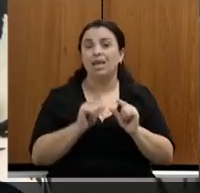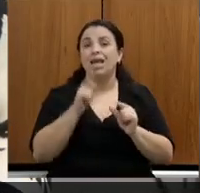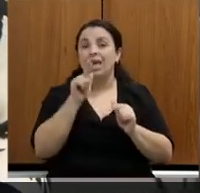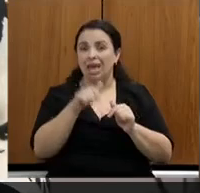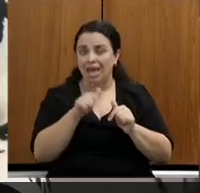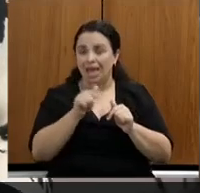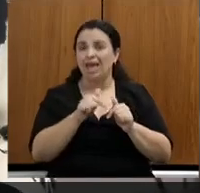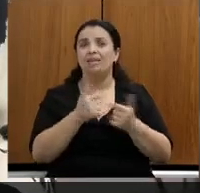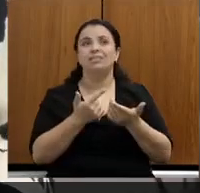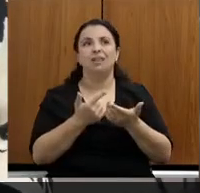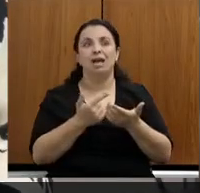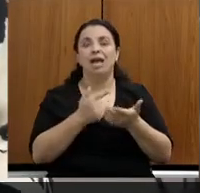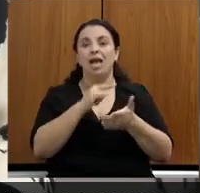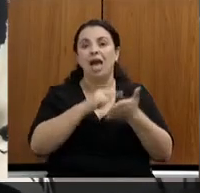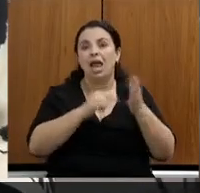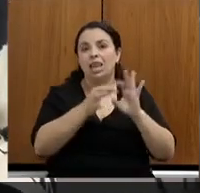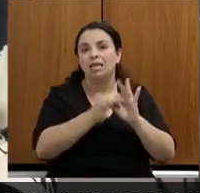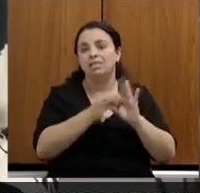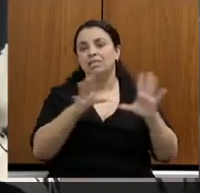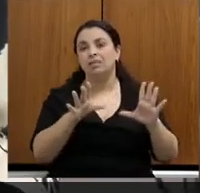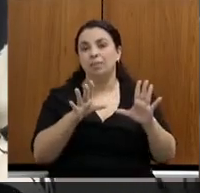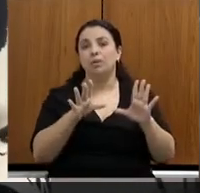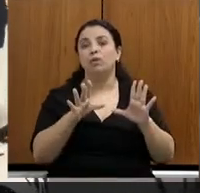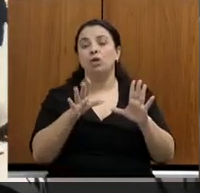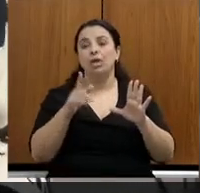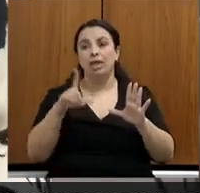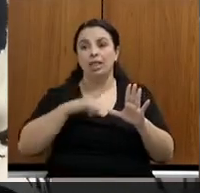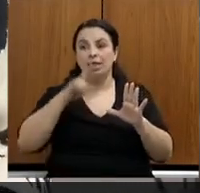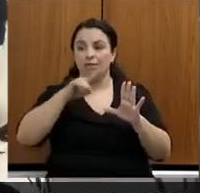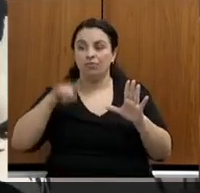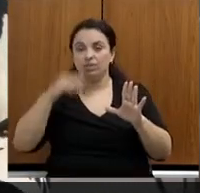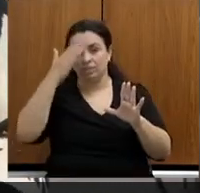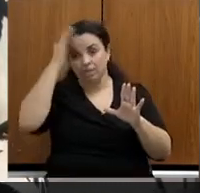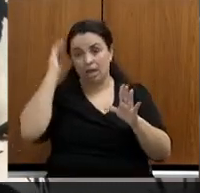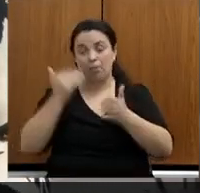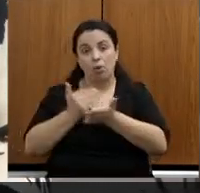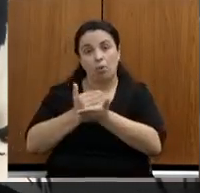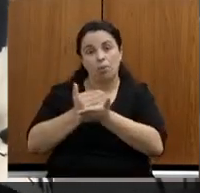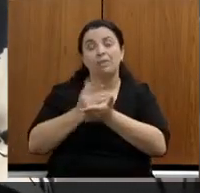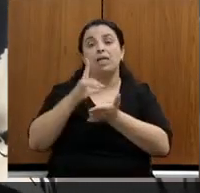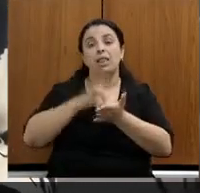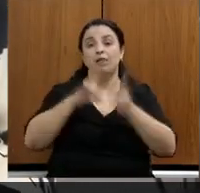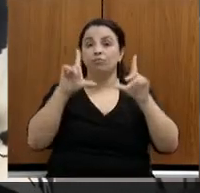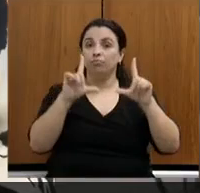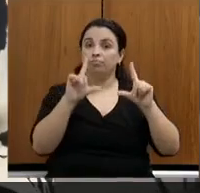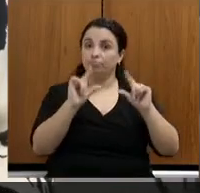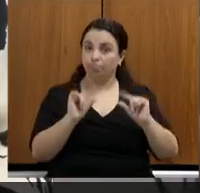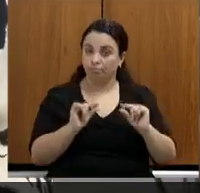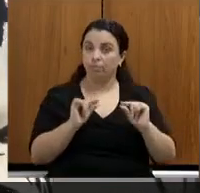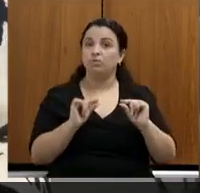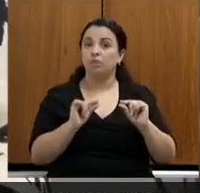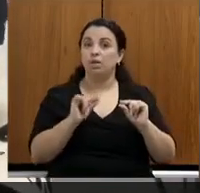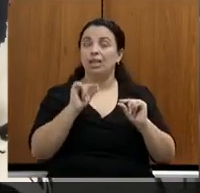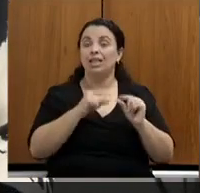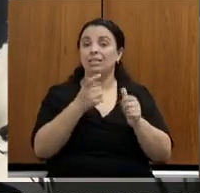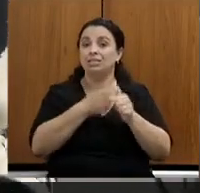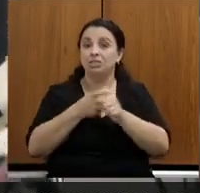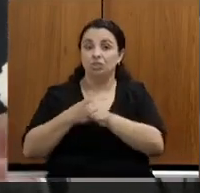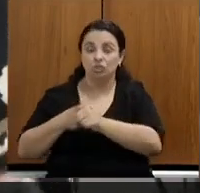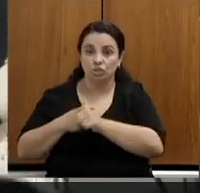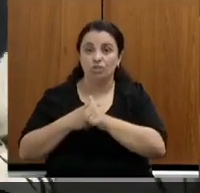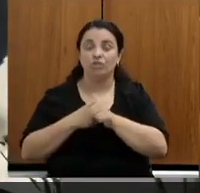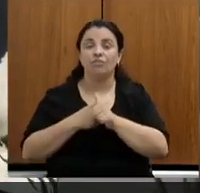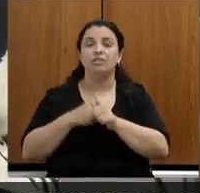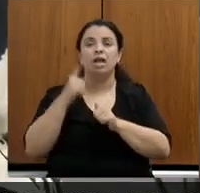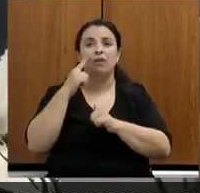ambiental desde o início da gestão do governador Romeu Zema, a gente tem tido uma redução muito expressiva desses passivos. Aqui